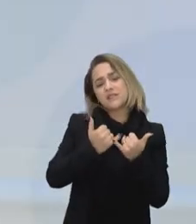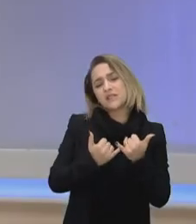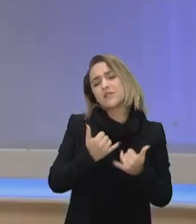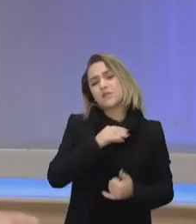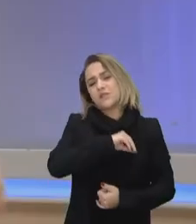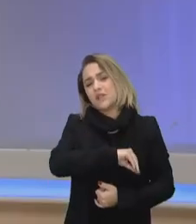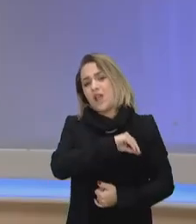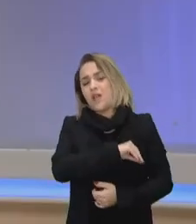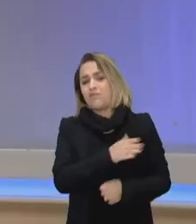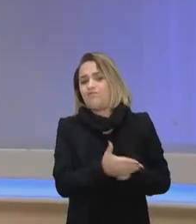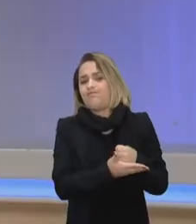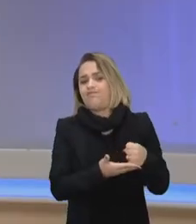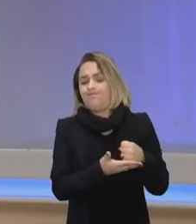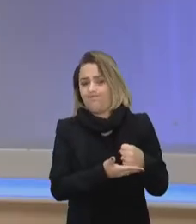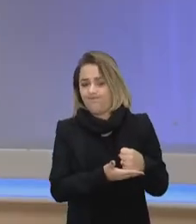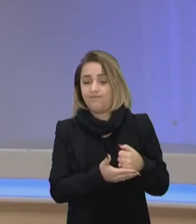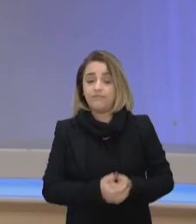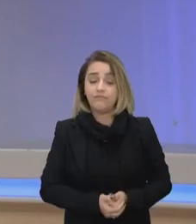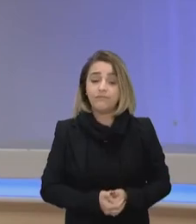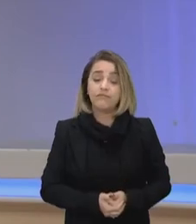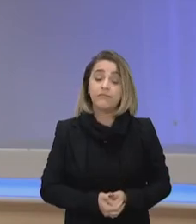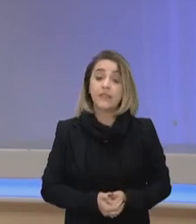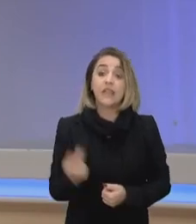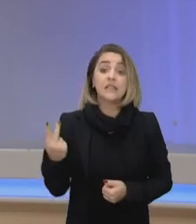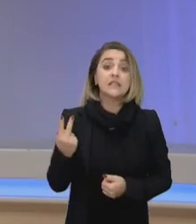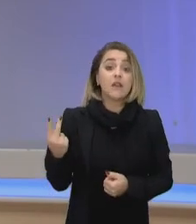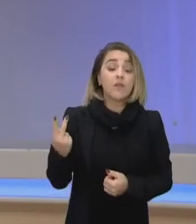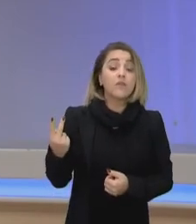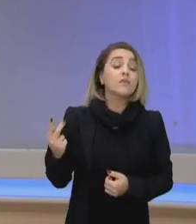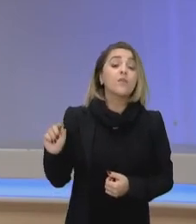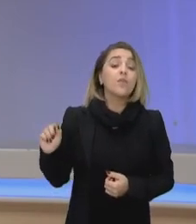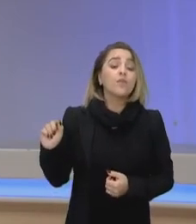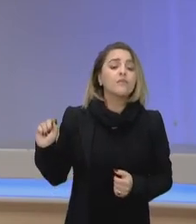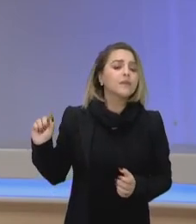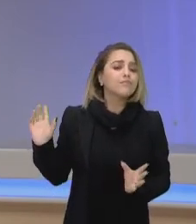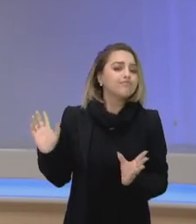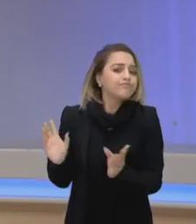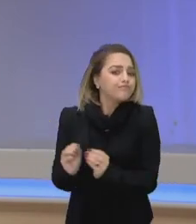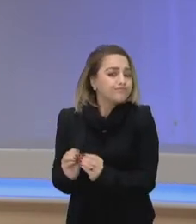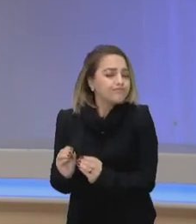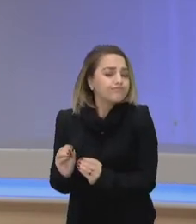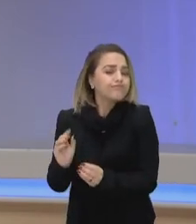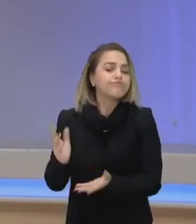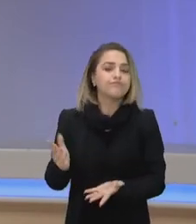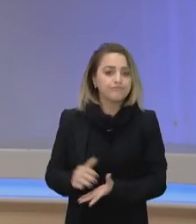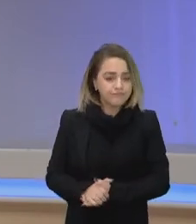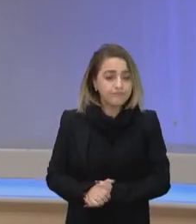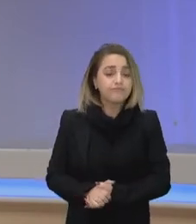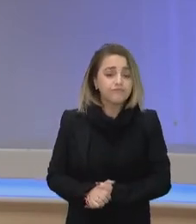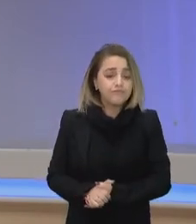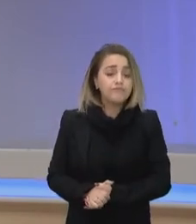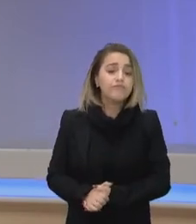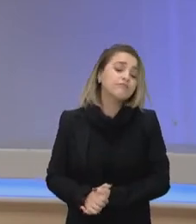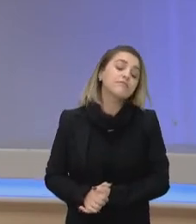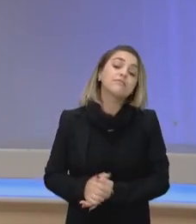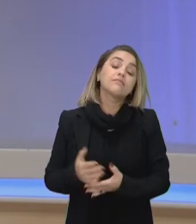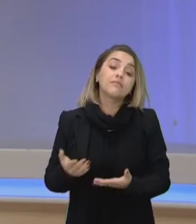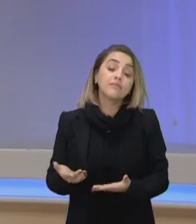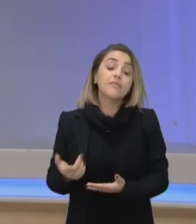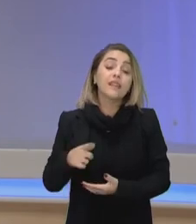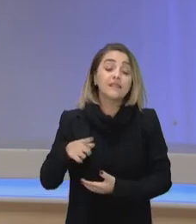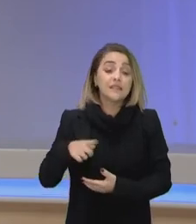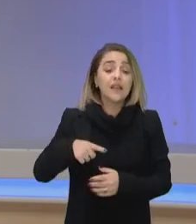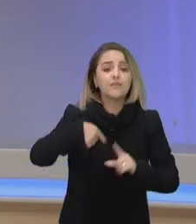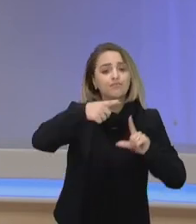Bom, e essa segunda conclusão, o que significa? Nós estamos negando aqui pelos dados que existem